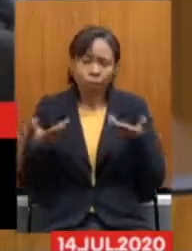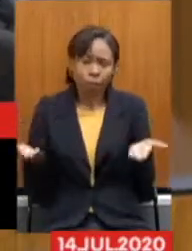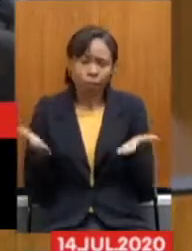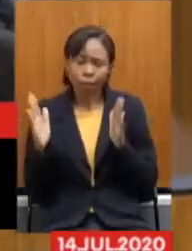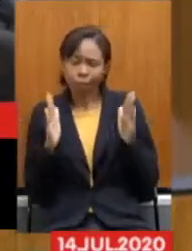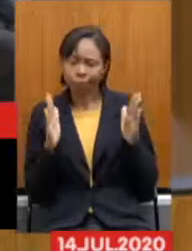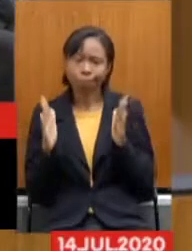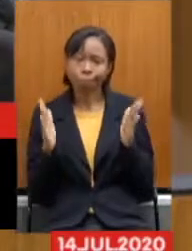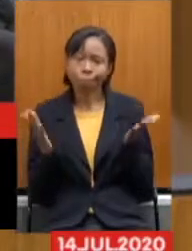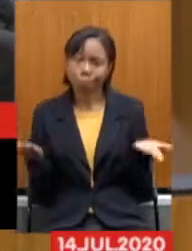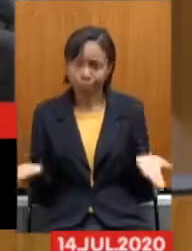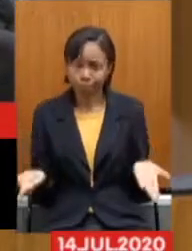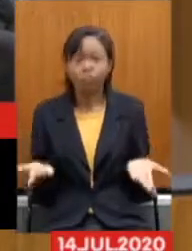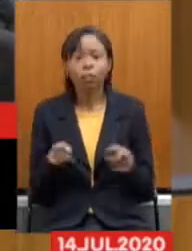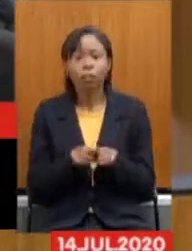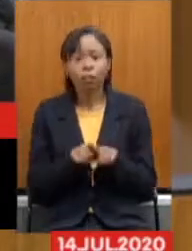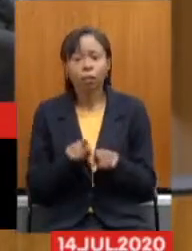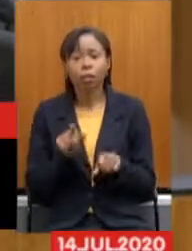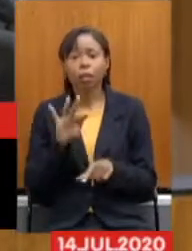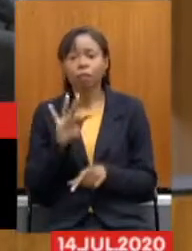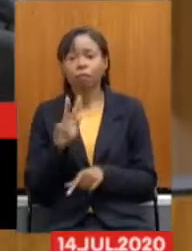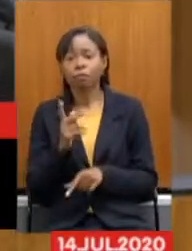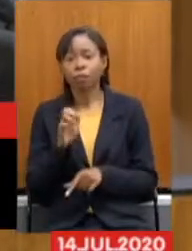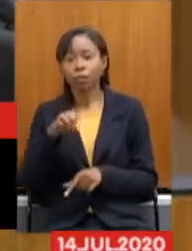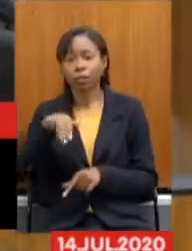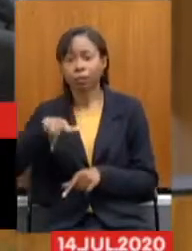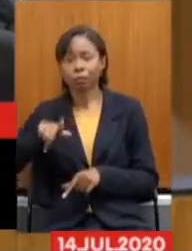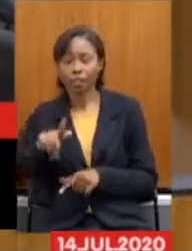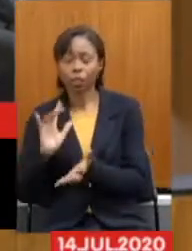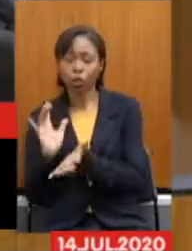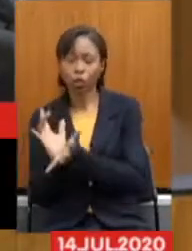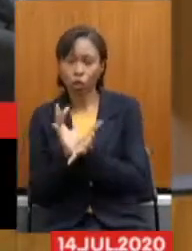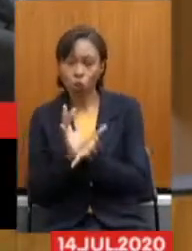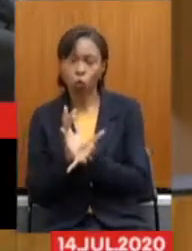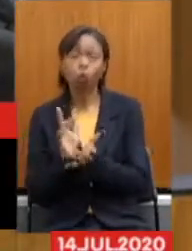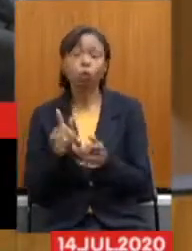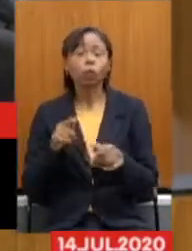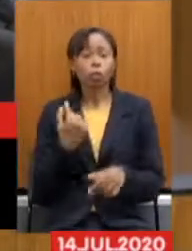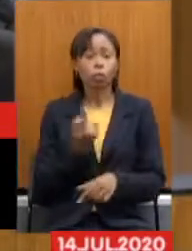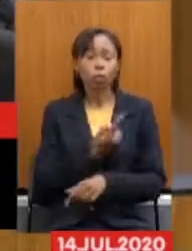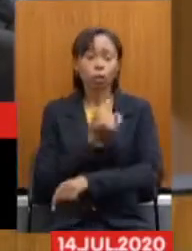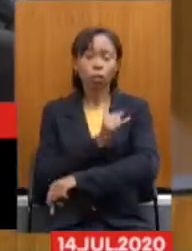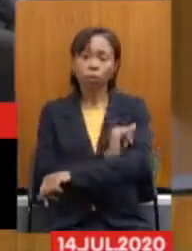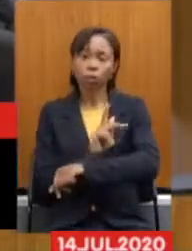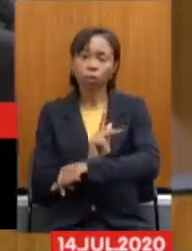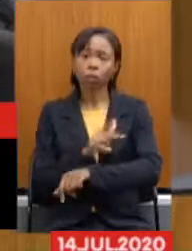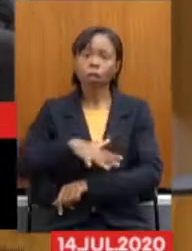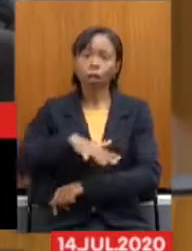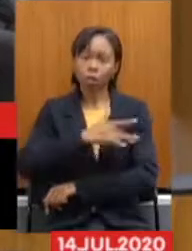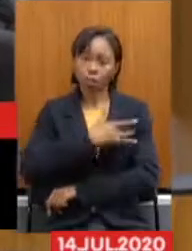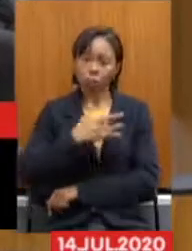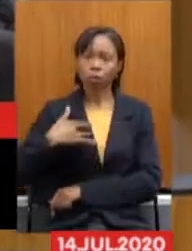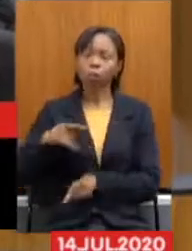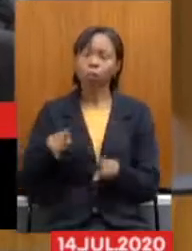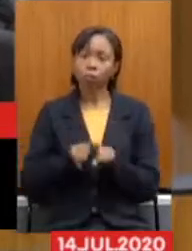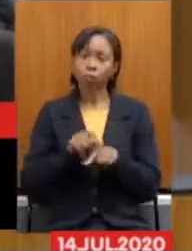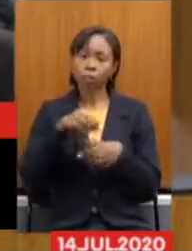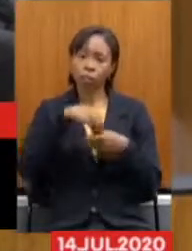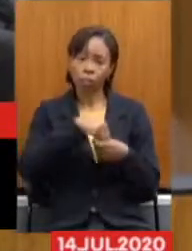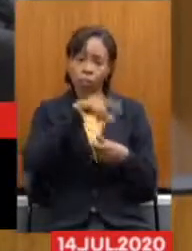como O pessoal da Femigo Ipseng Nós temos o pessoal Também da área de saúde Que está Lá no hospital Também